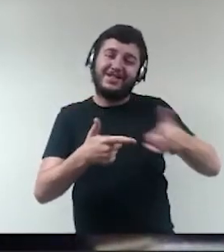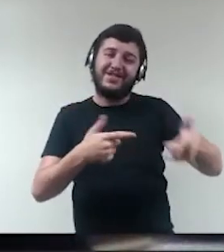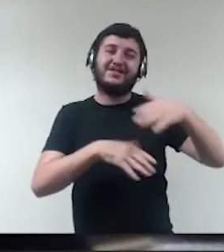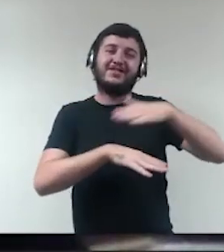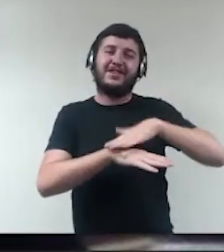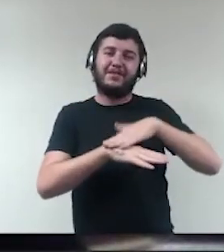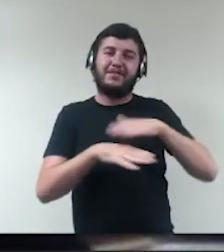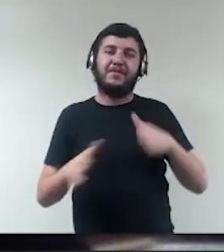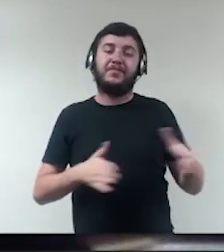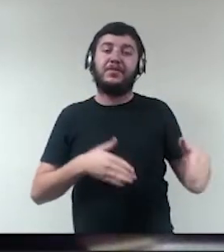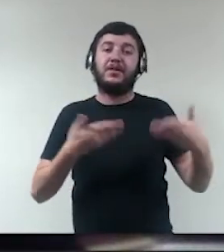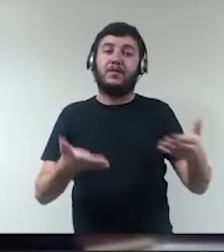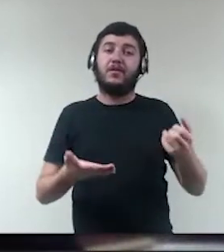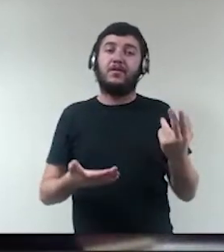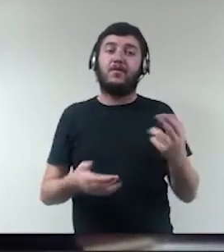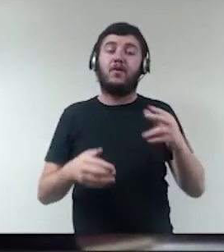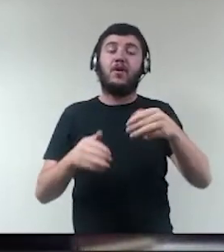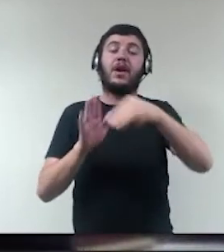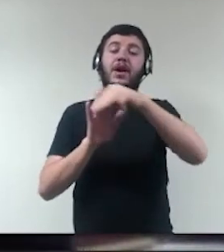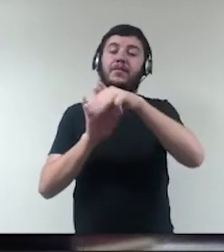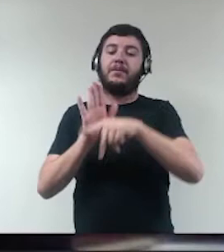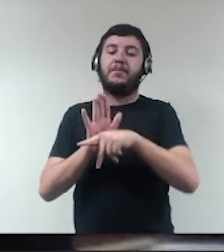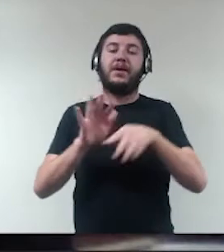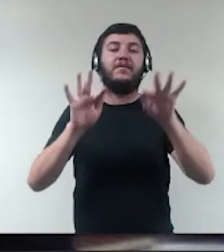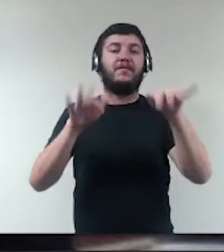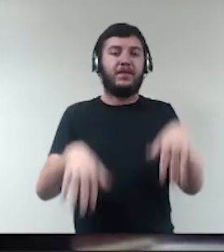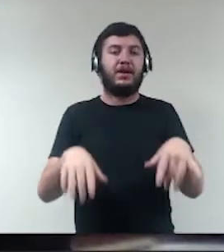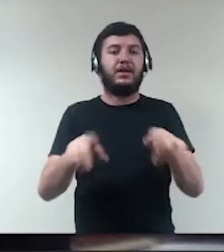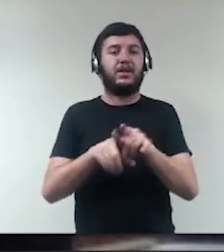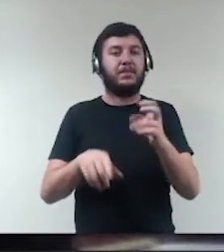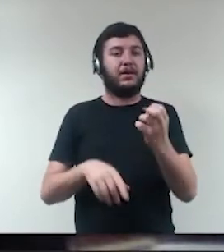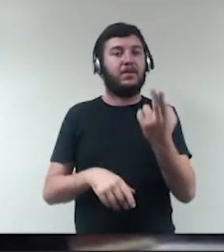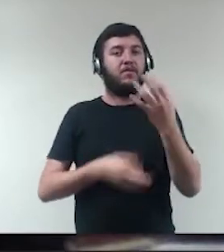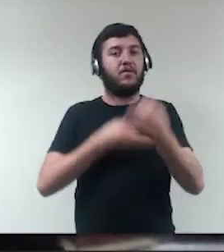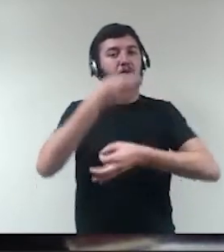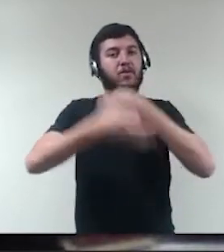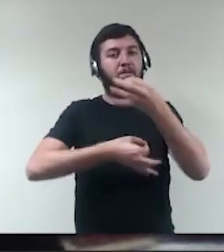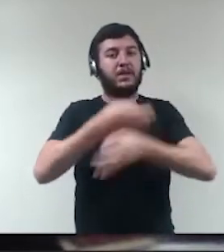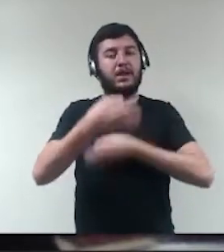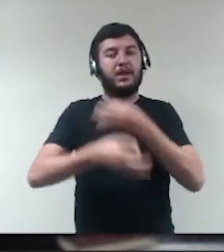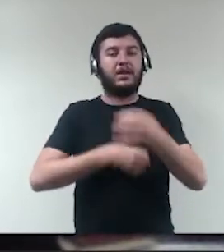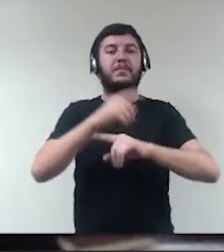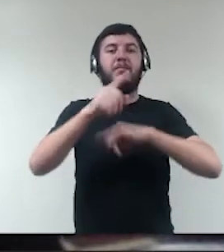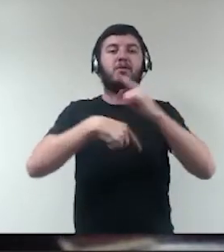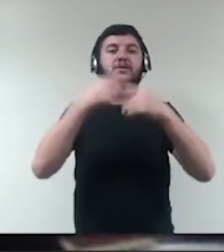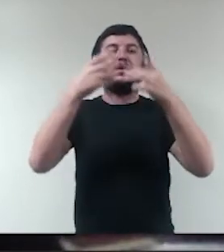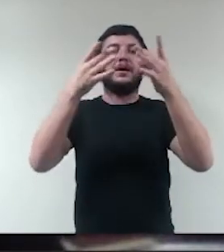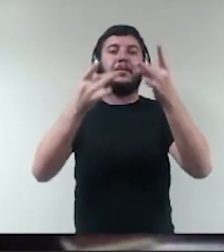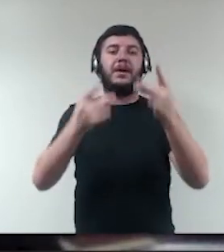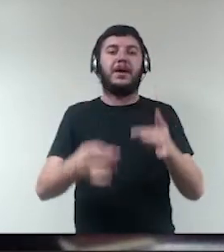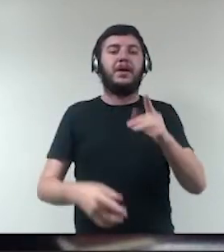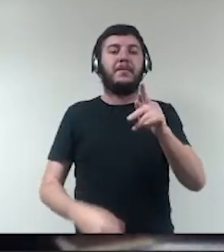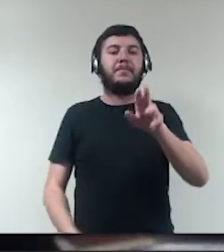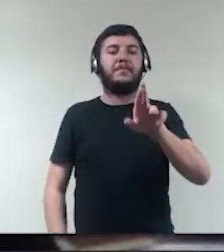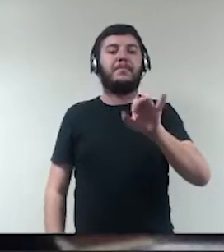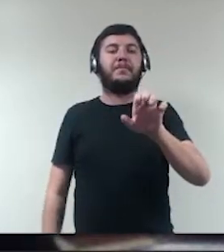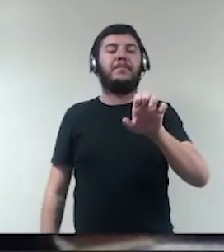na MP, né, e depois, se for o caso, faço um comentário em relação à prescrição, né, mas, assim,